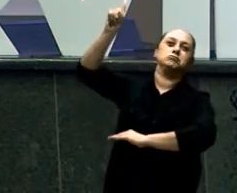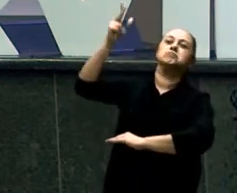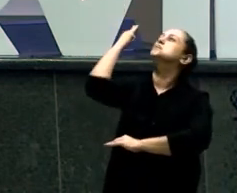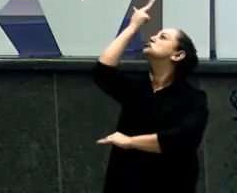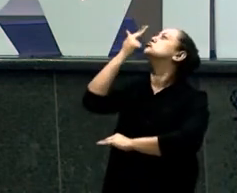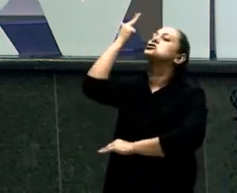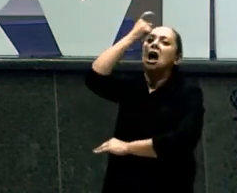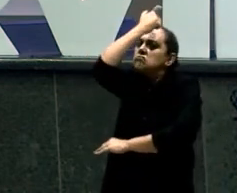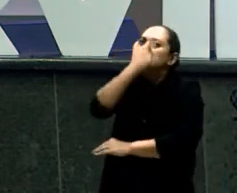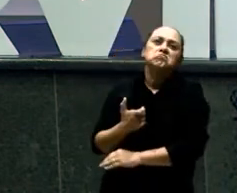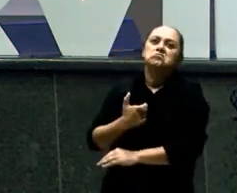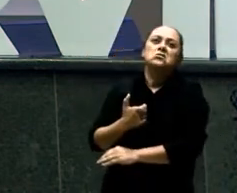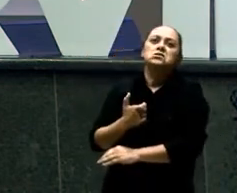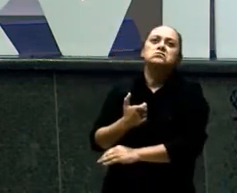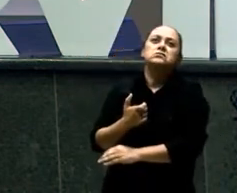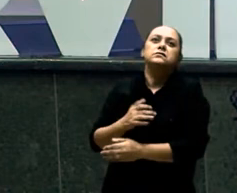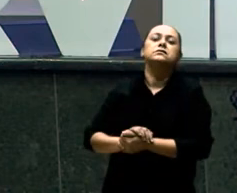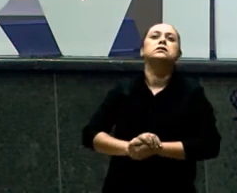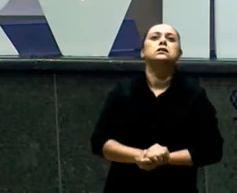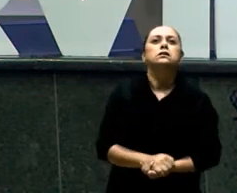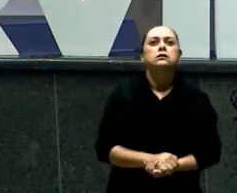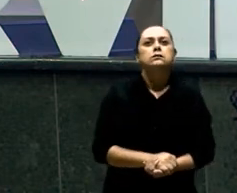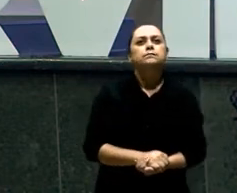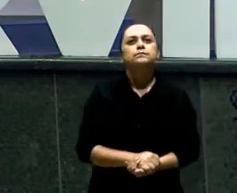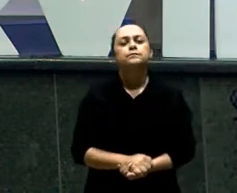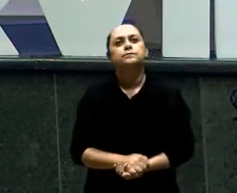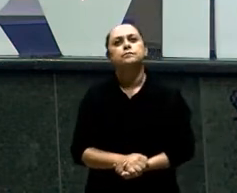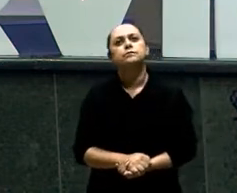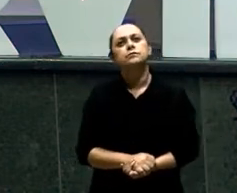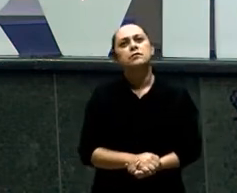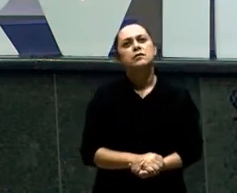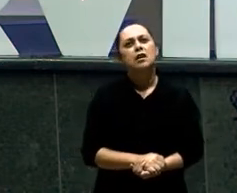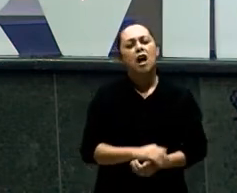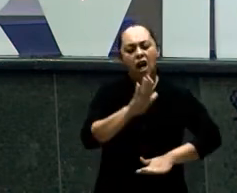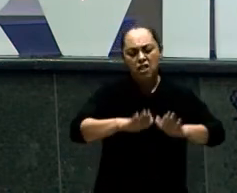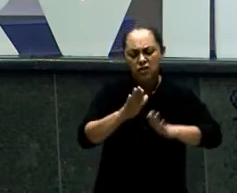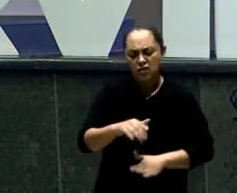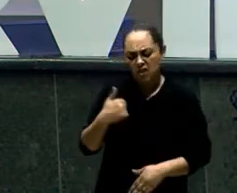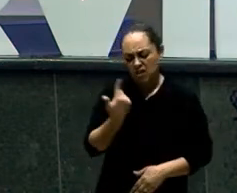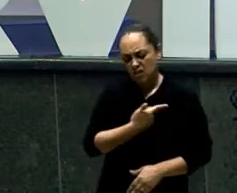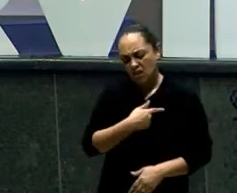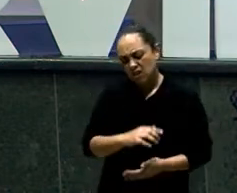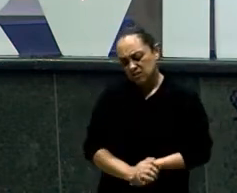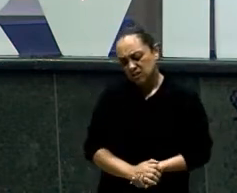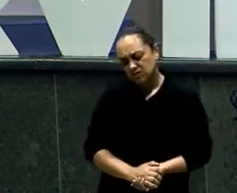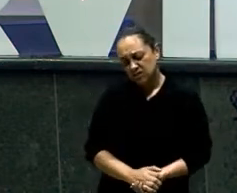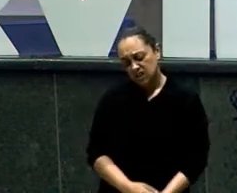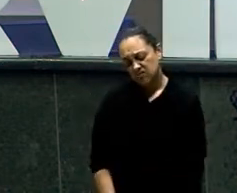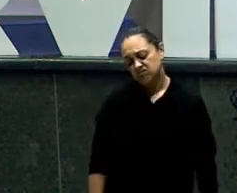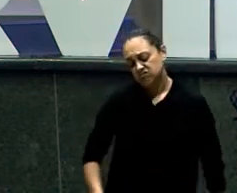Eu tenho problema Porque se eu fosse Tal pessoa Eu fico olhando Mas se eu fosse